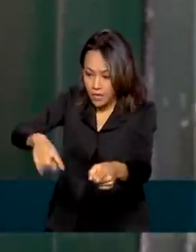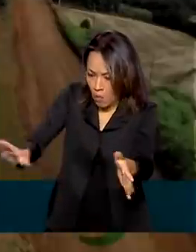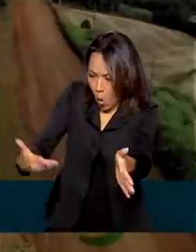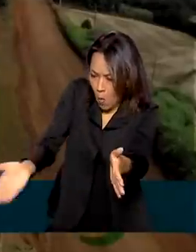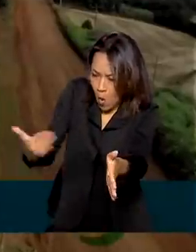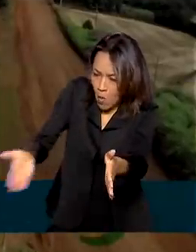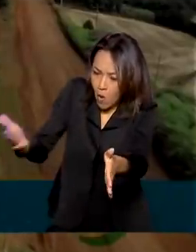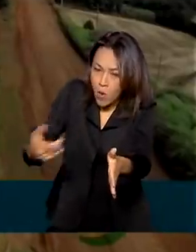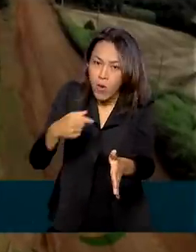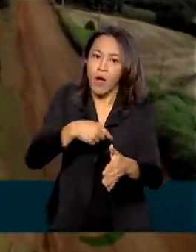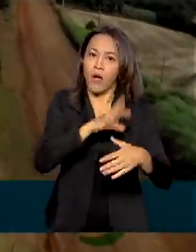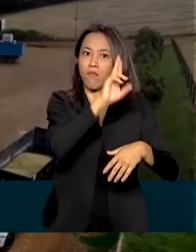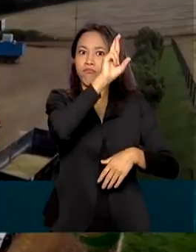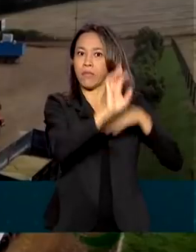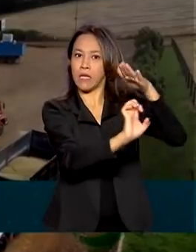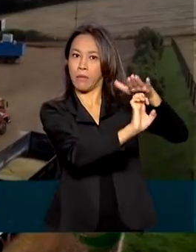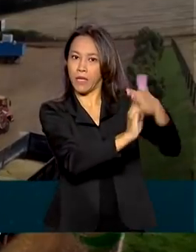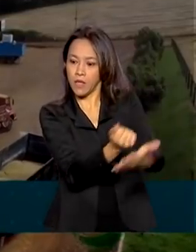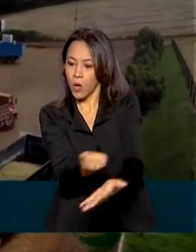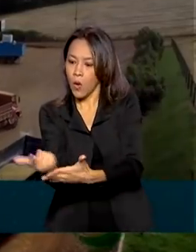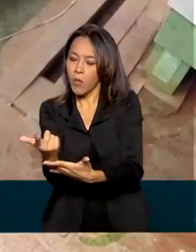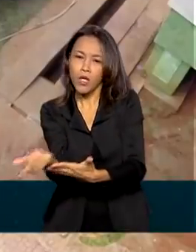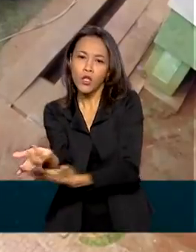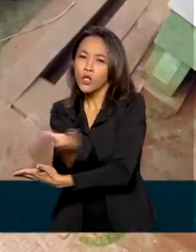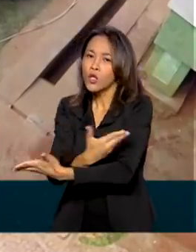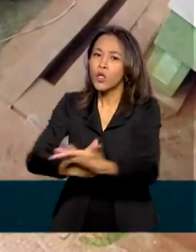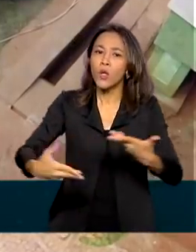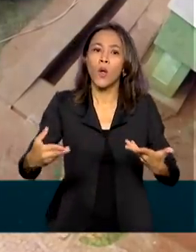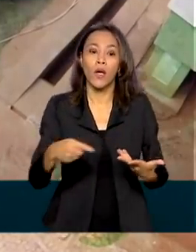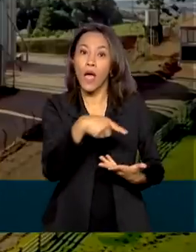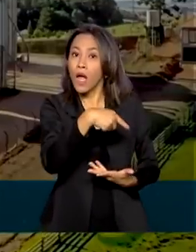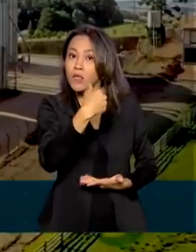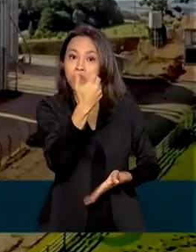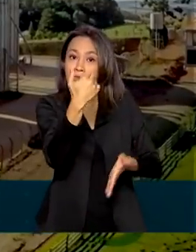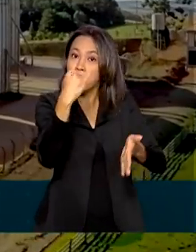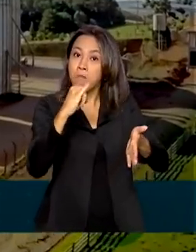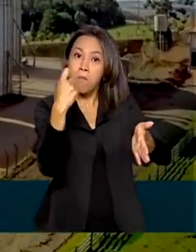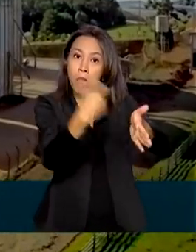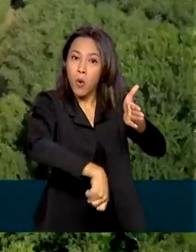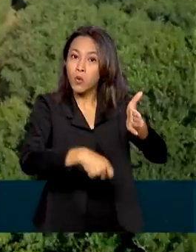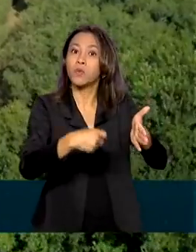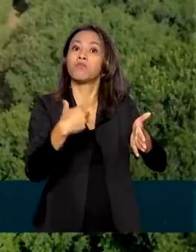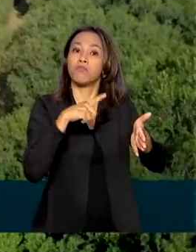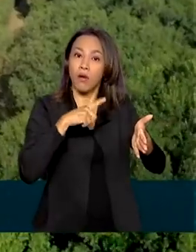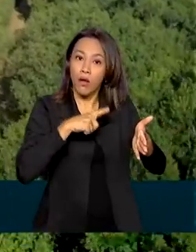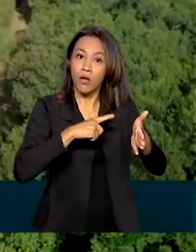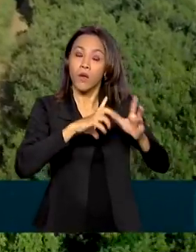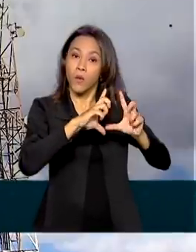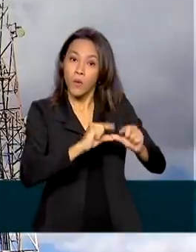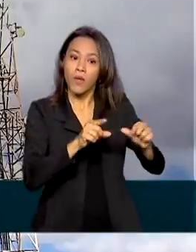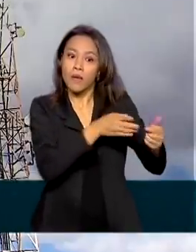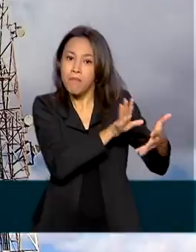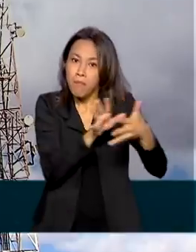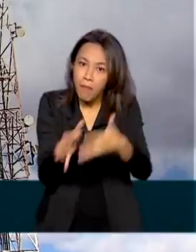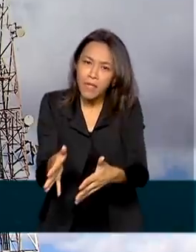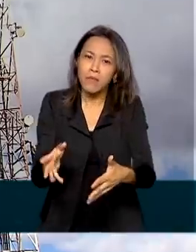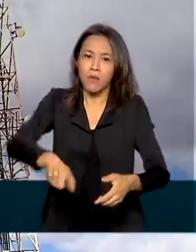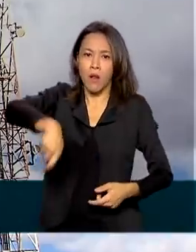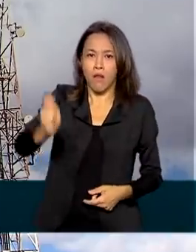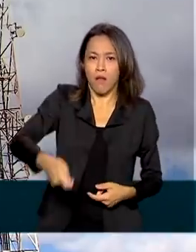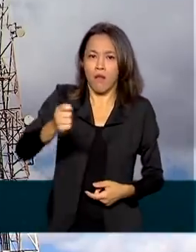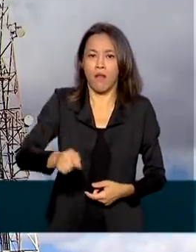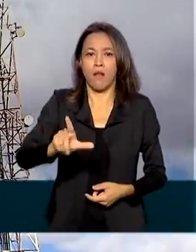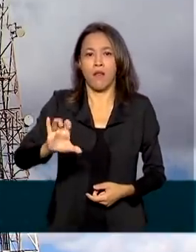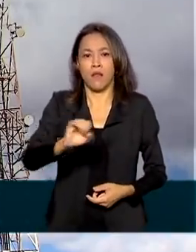eles. Em troca, elas recebem isenção de tributos e participação diferenciada nos leilões da